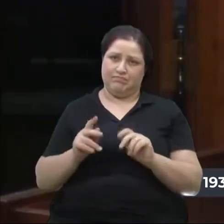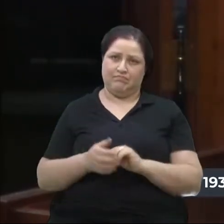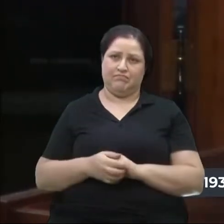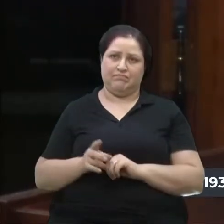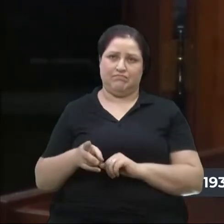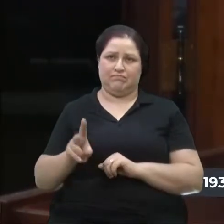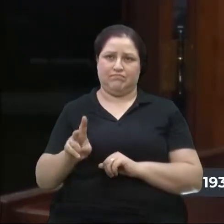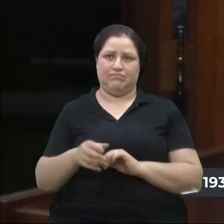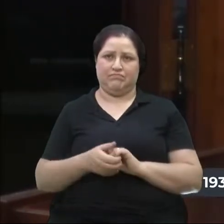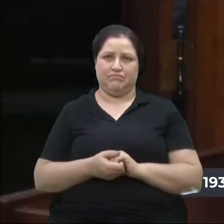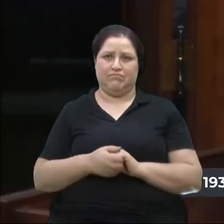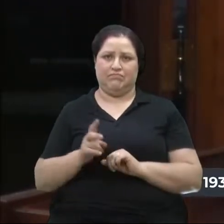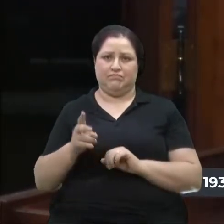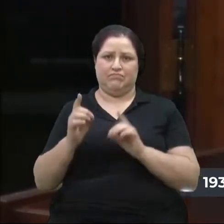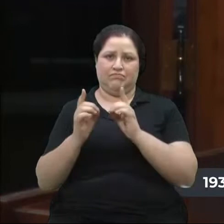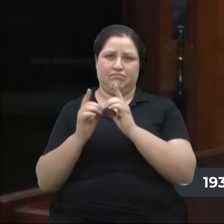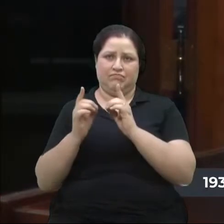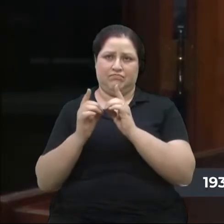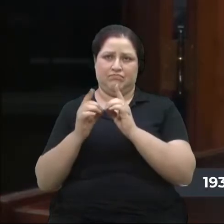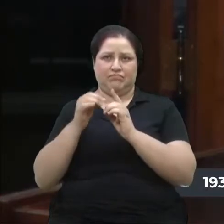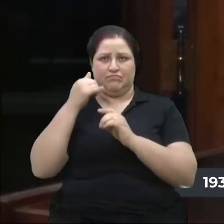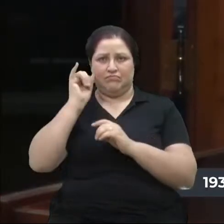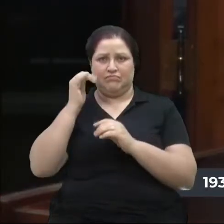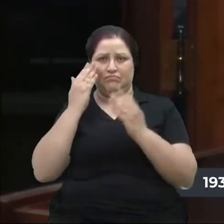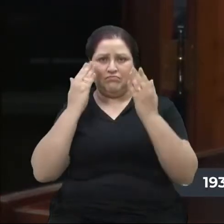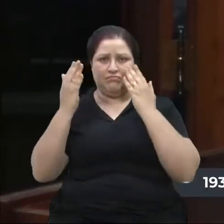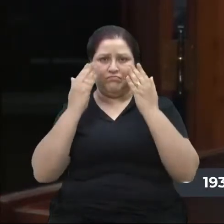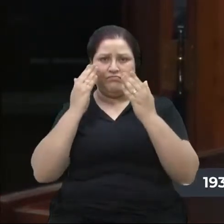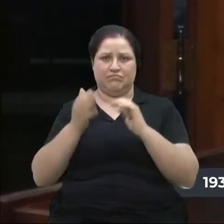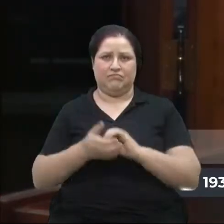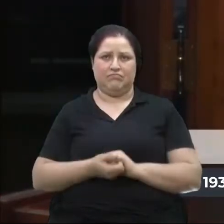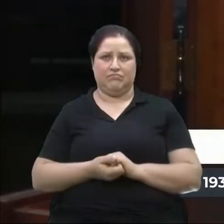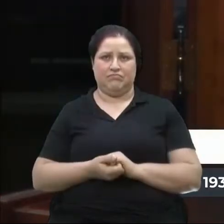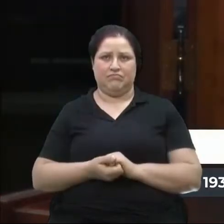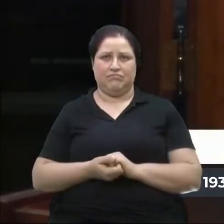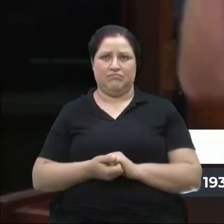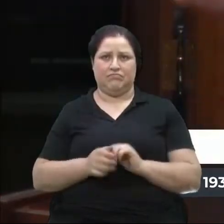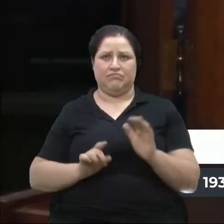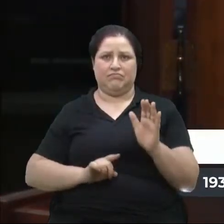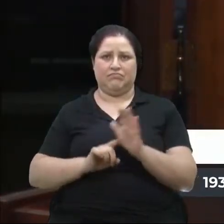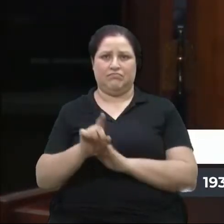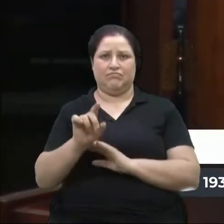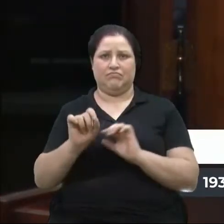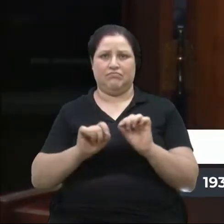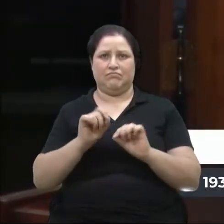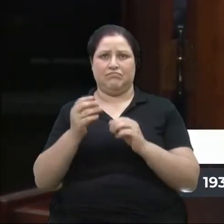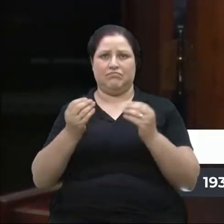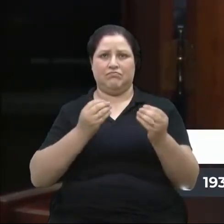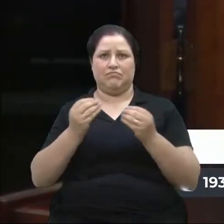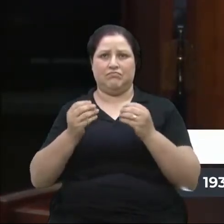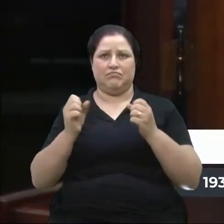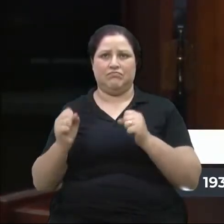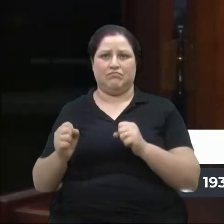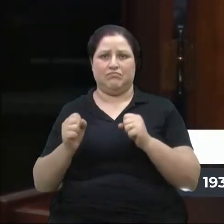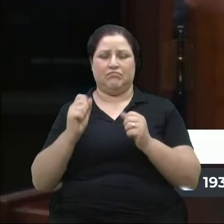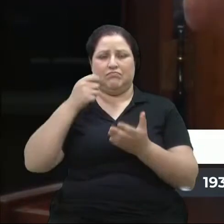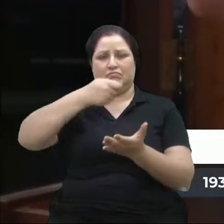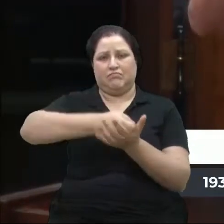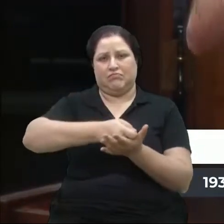seguindo aqui didático, para não deixar mais dúvidas, a grande pergunta, como pagar